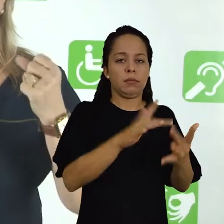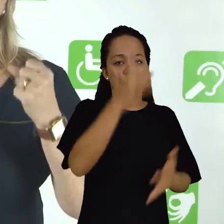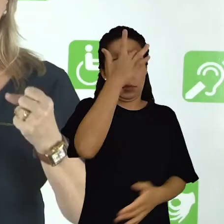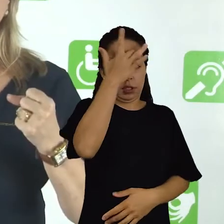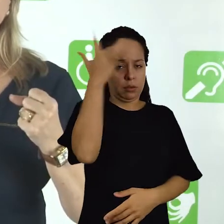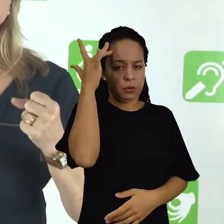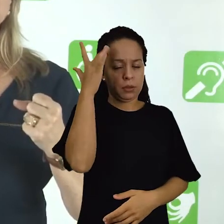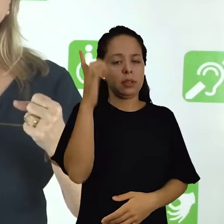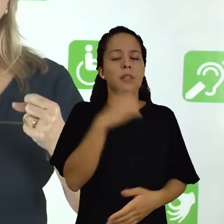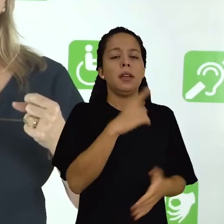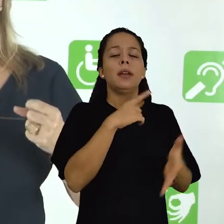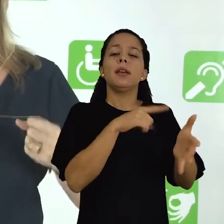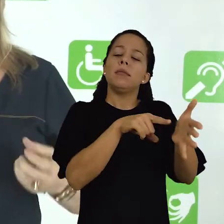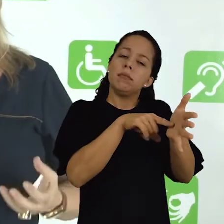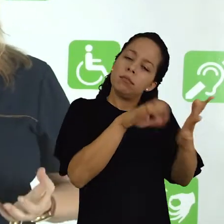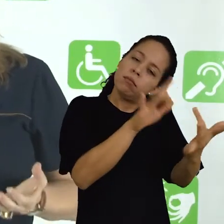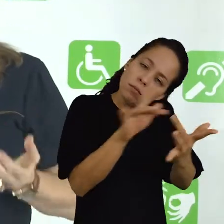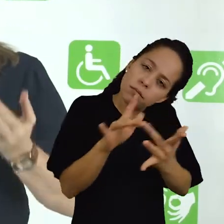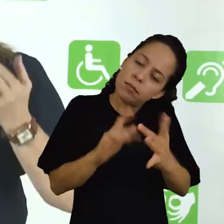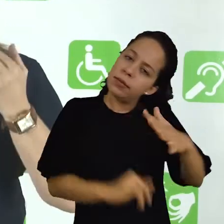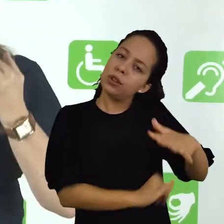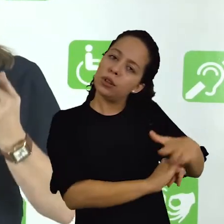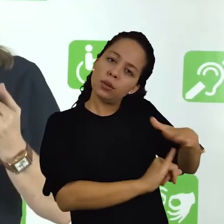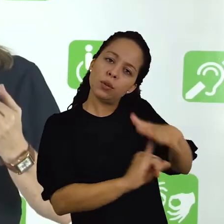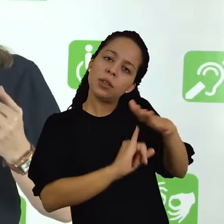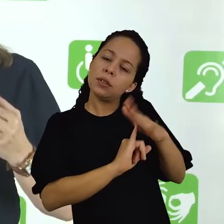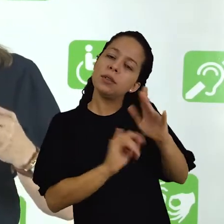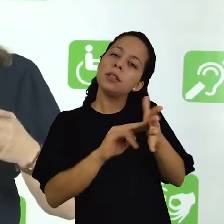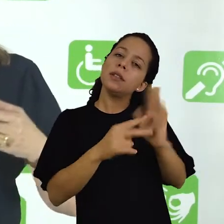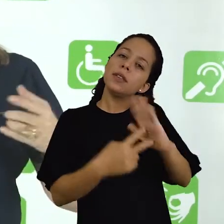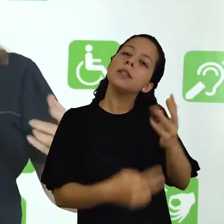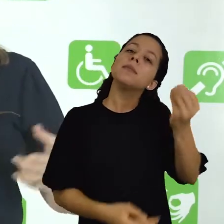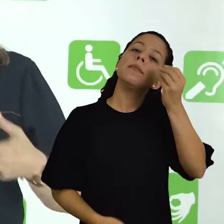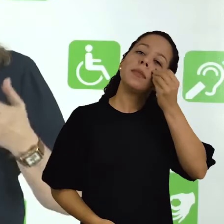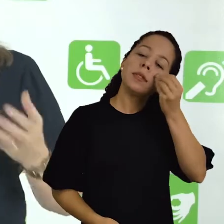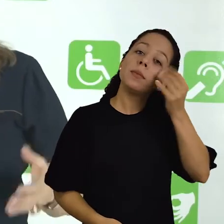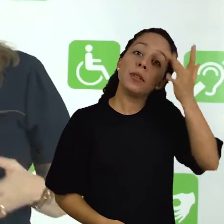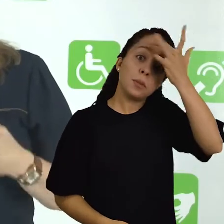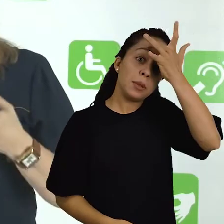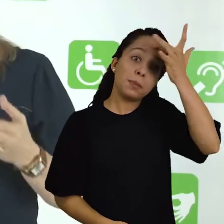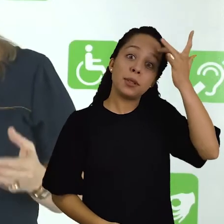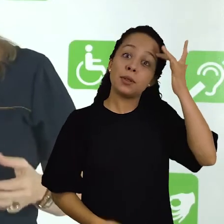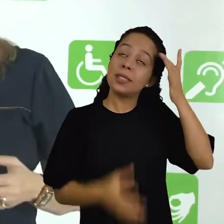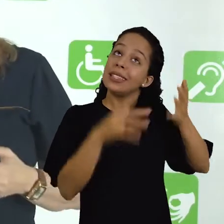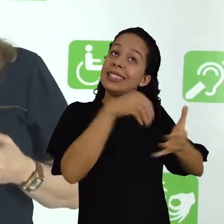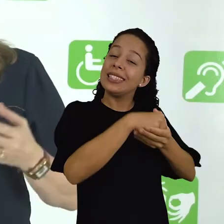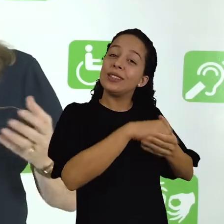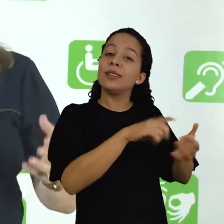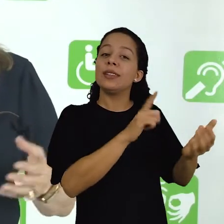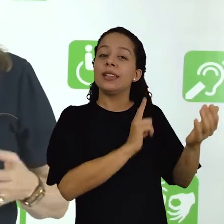a pessoas, tem acesso a instituições, e fazer experimento com pessoas, um tanto,